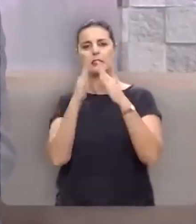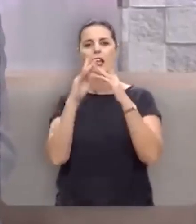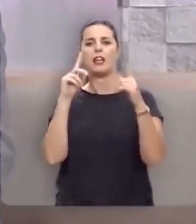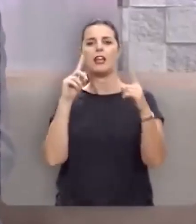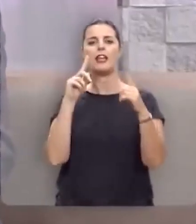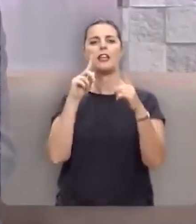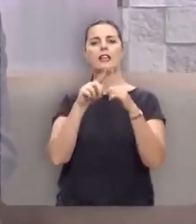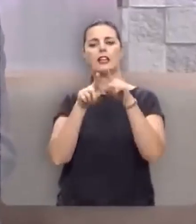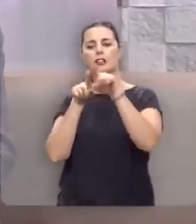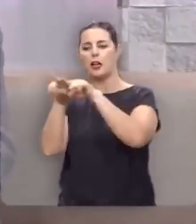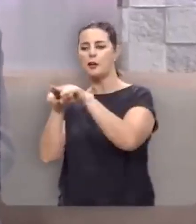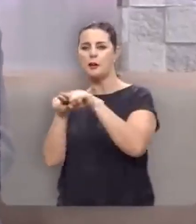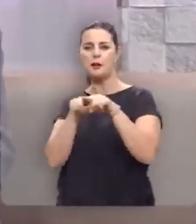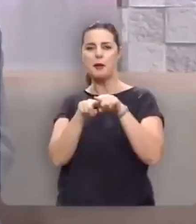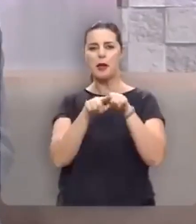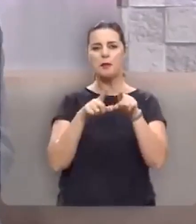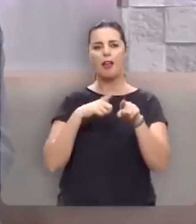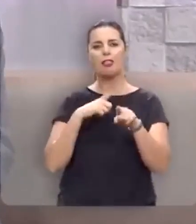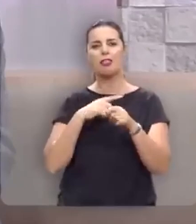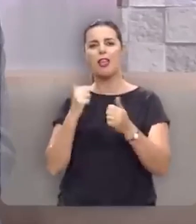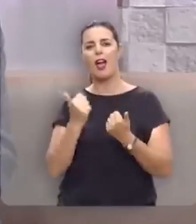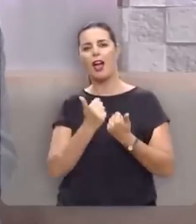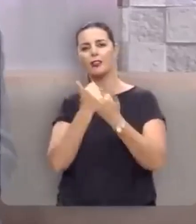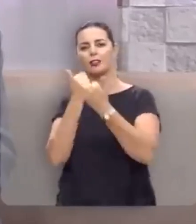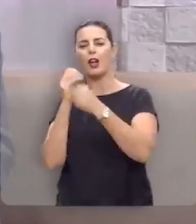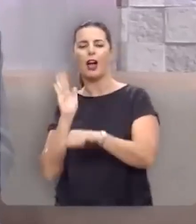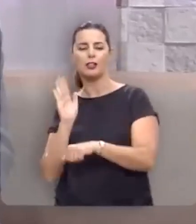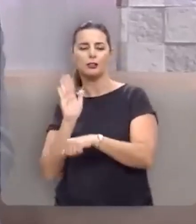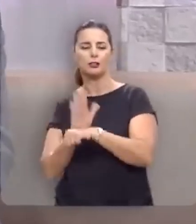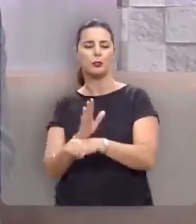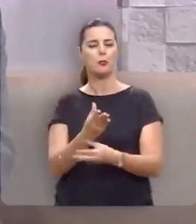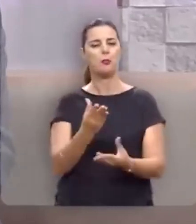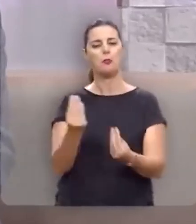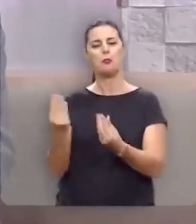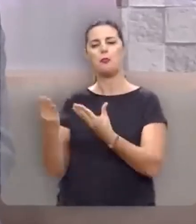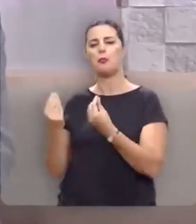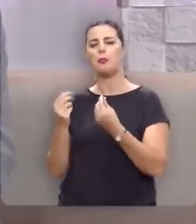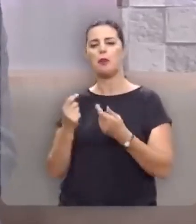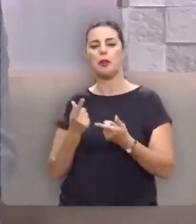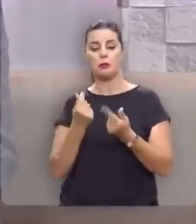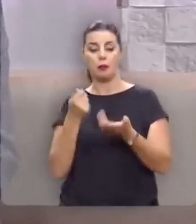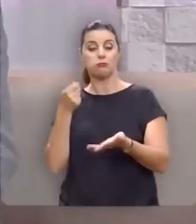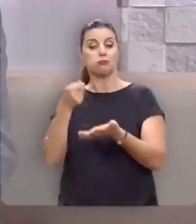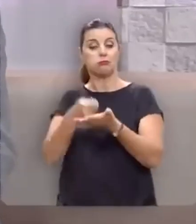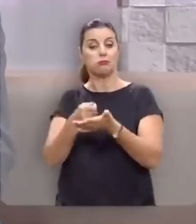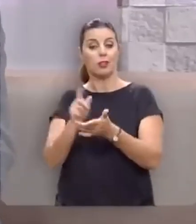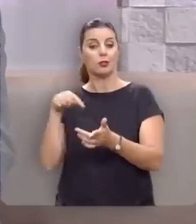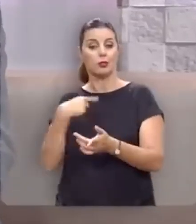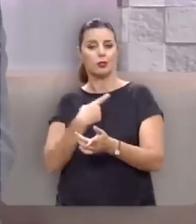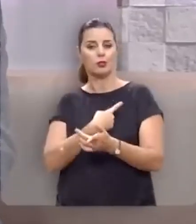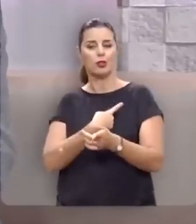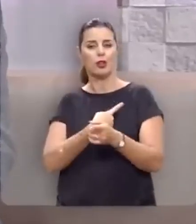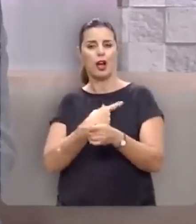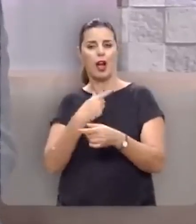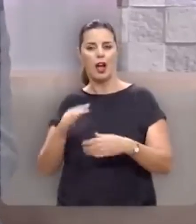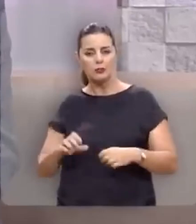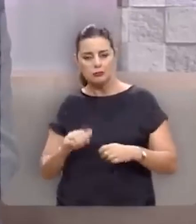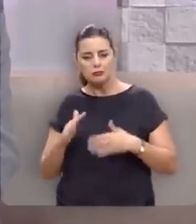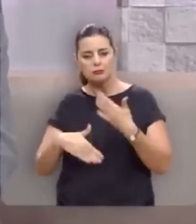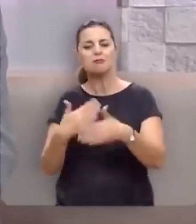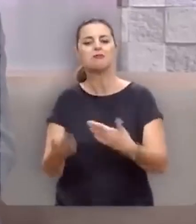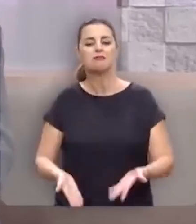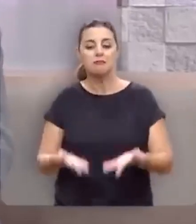igrejas irmãs que têm nos ajudado tanto, contribuído conosco e